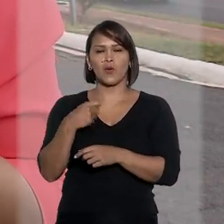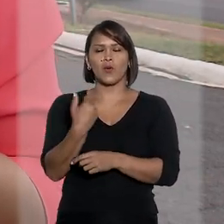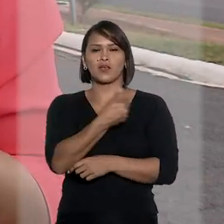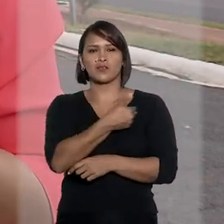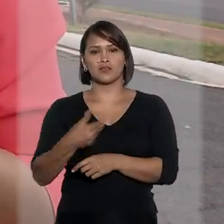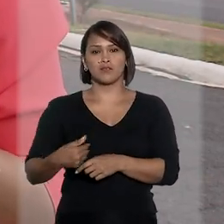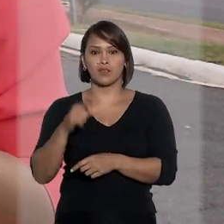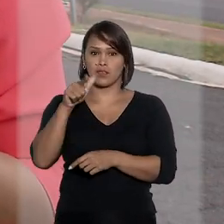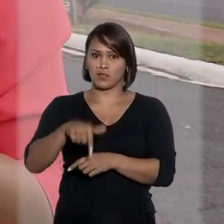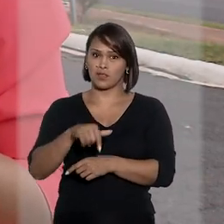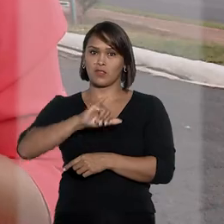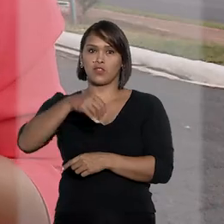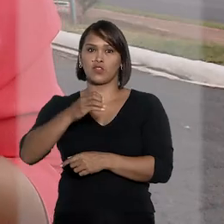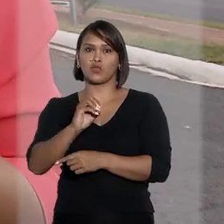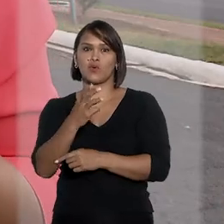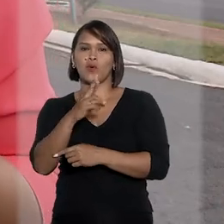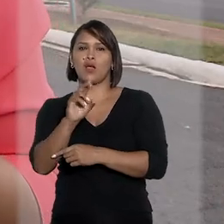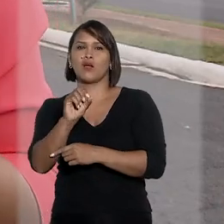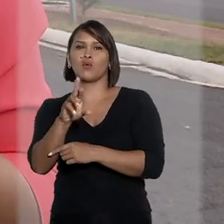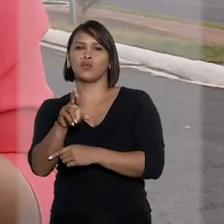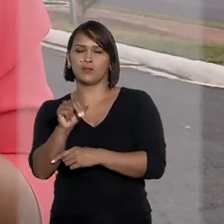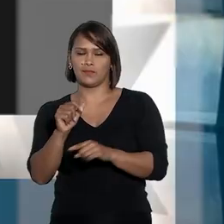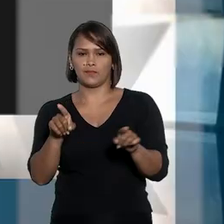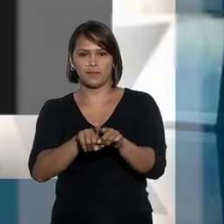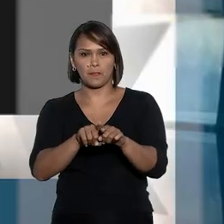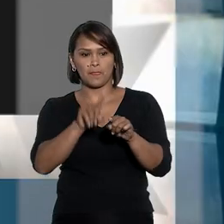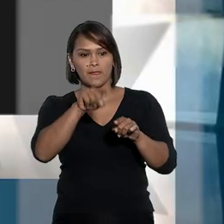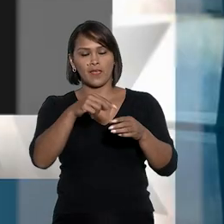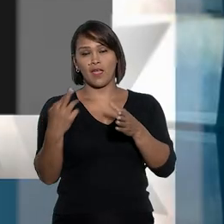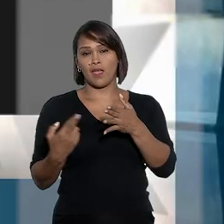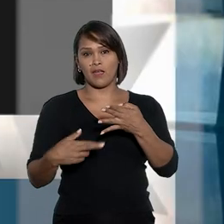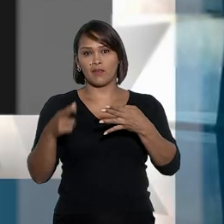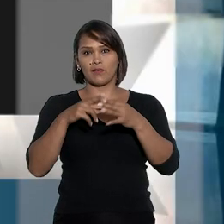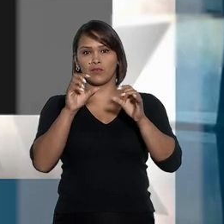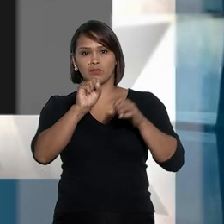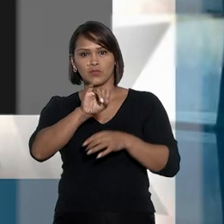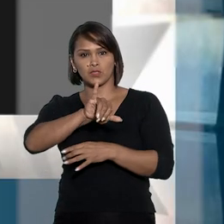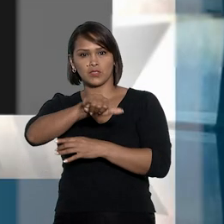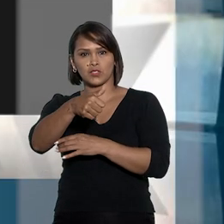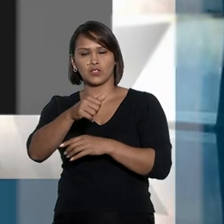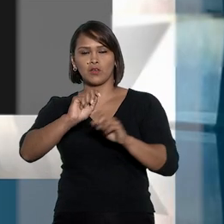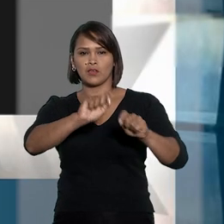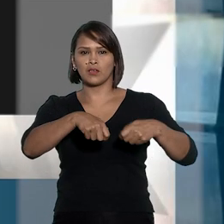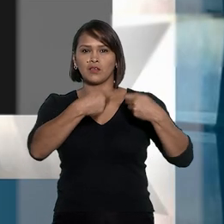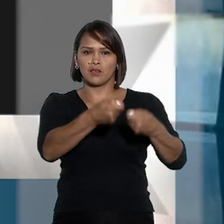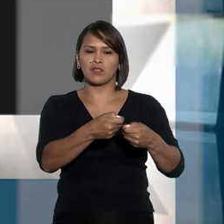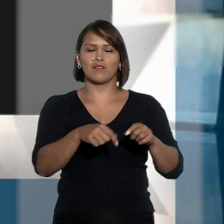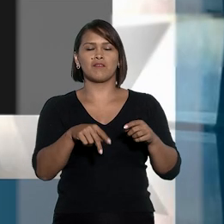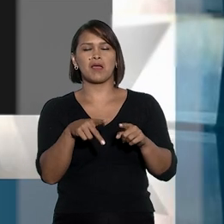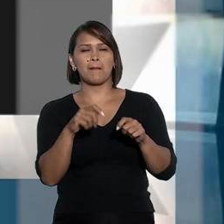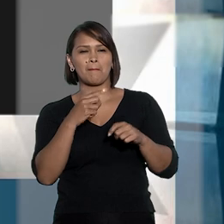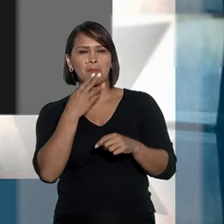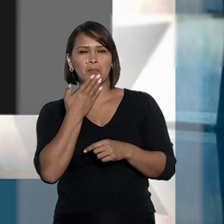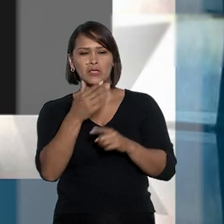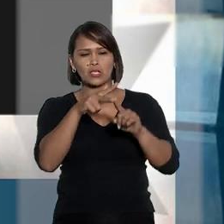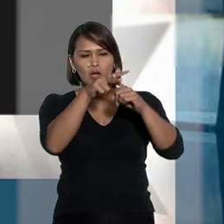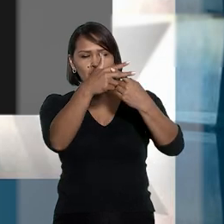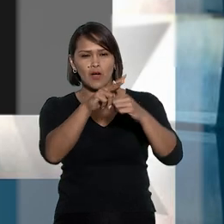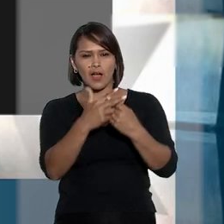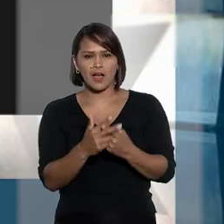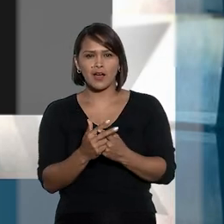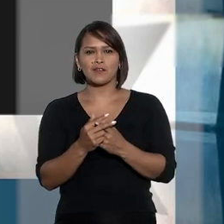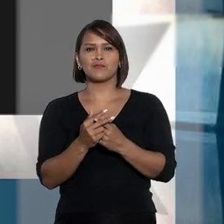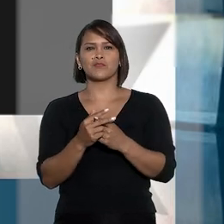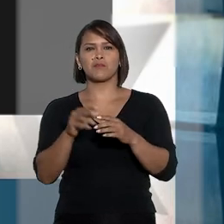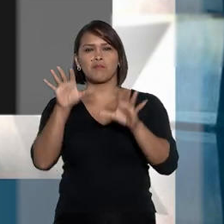-governador do Distrito Federal, José Roberto Arruda. Em recurso ao STJ, a defesa do denunciado pediu a reforma do Acórdão do